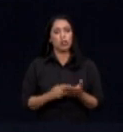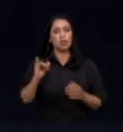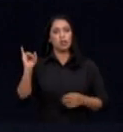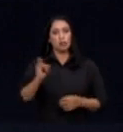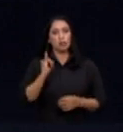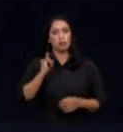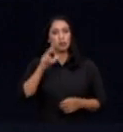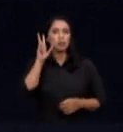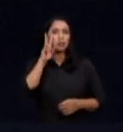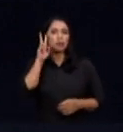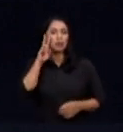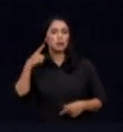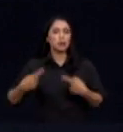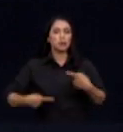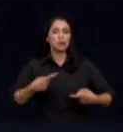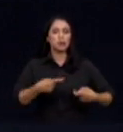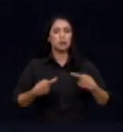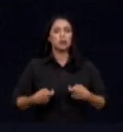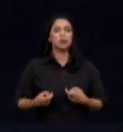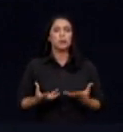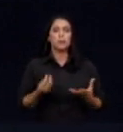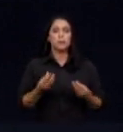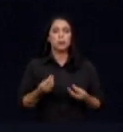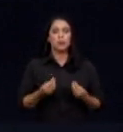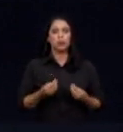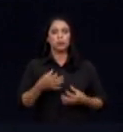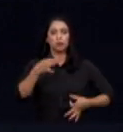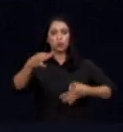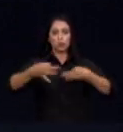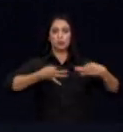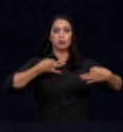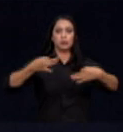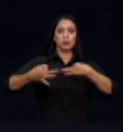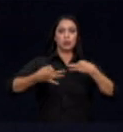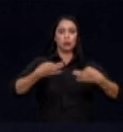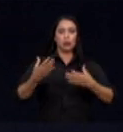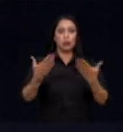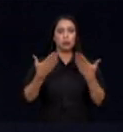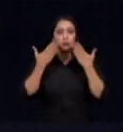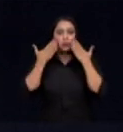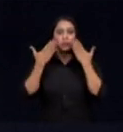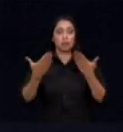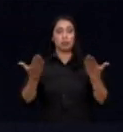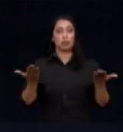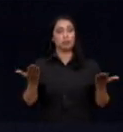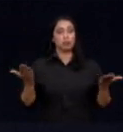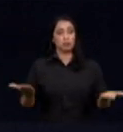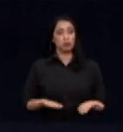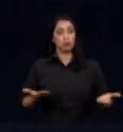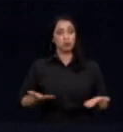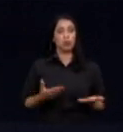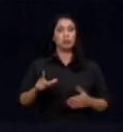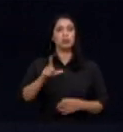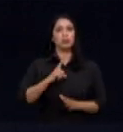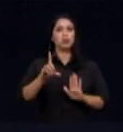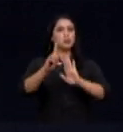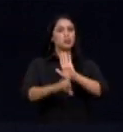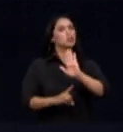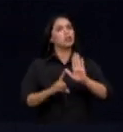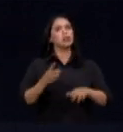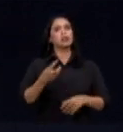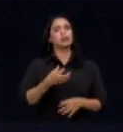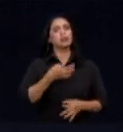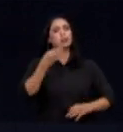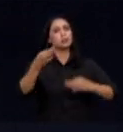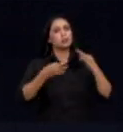lembre que esse debate tem sido múltiplo e muitas visões têm sido apresentadas hoje. E todos nós temos direitos, ministro, às nossas próprias opiniões,